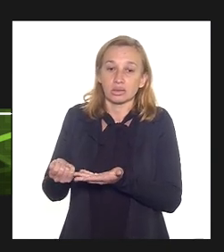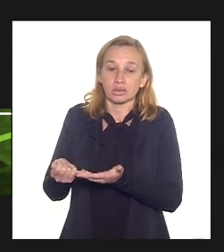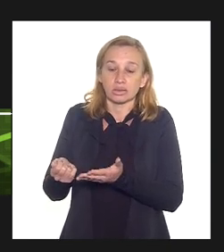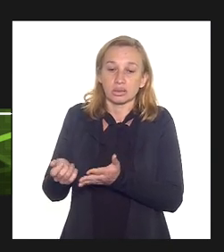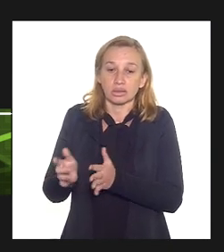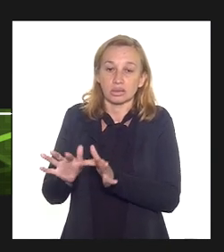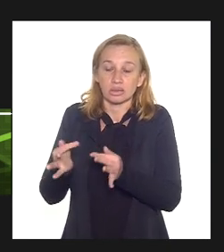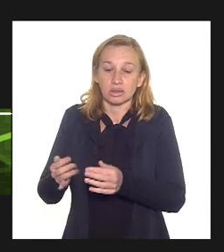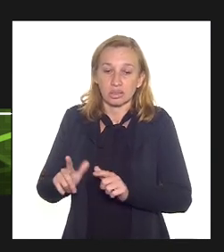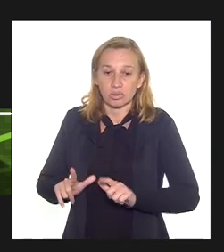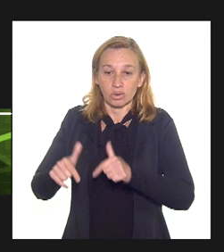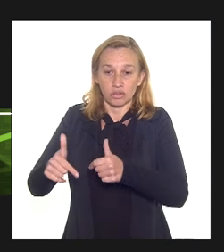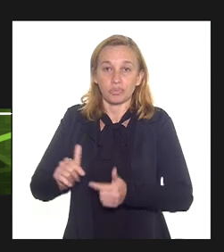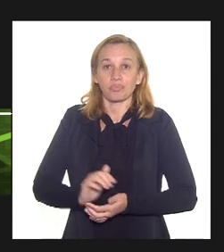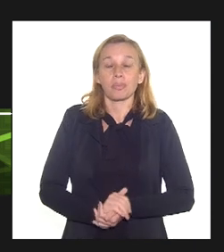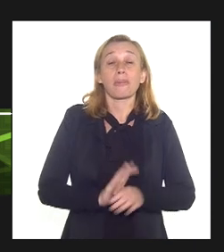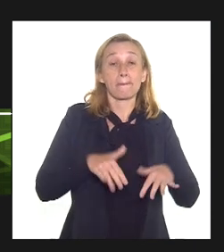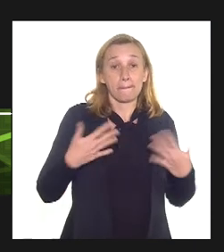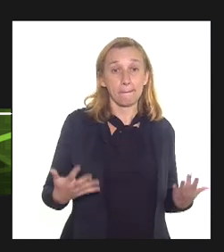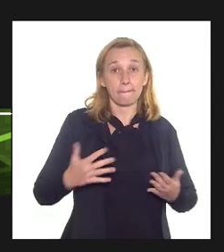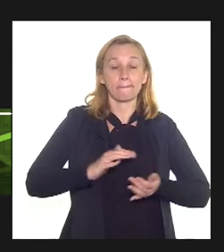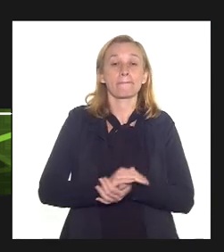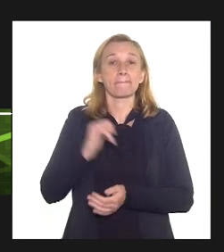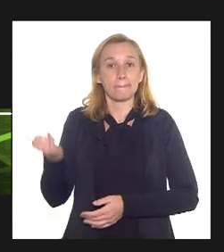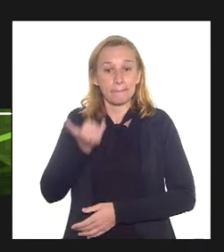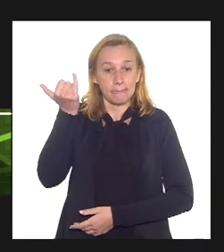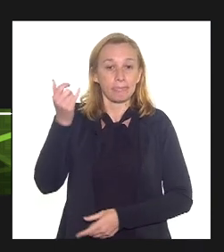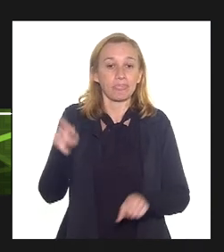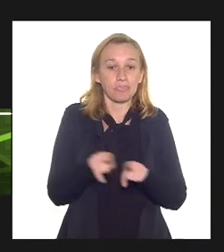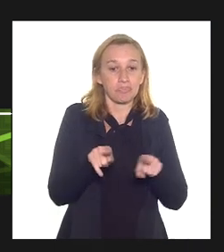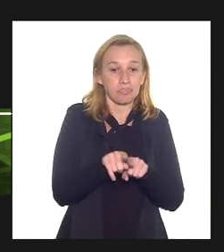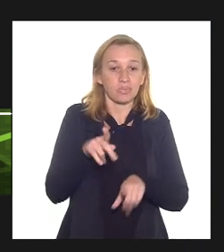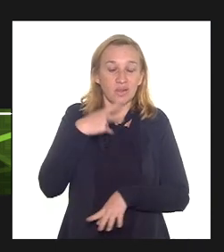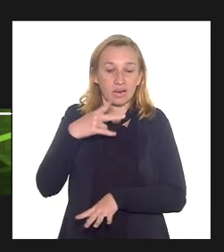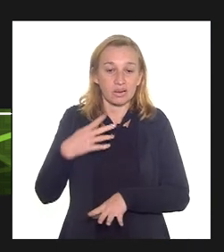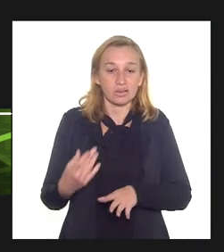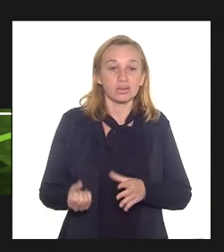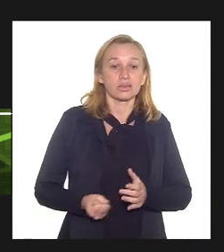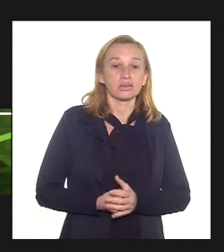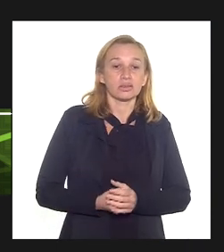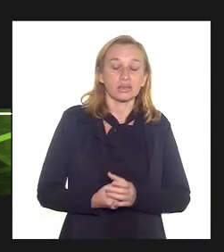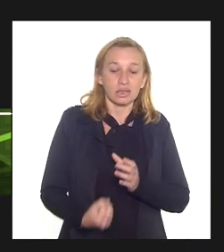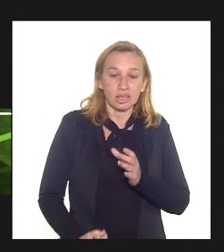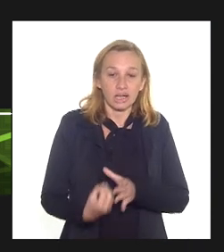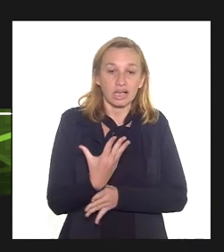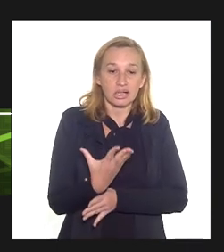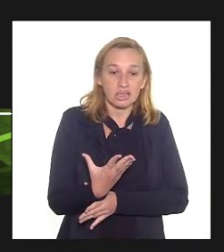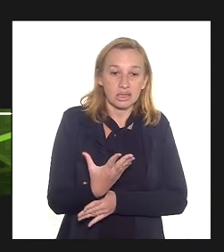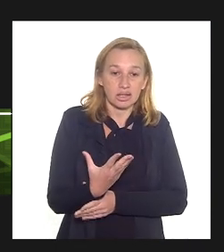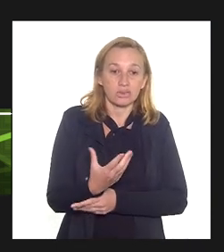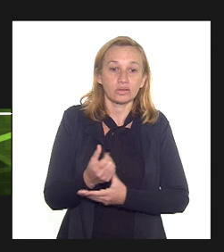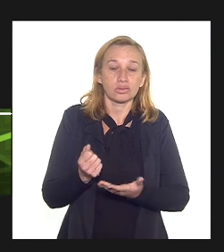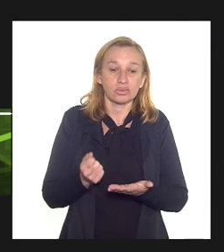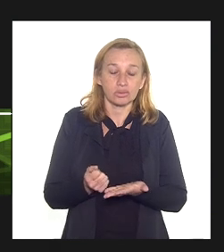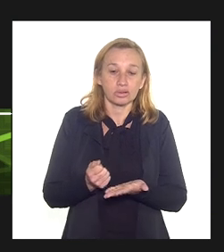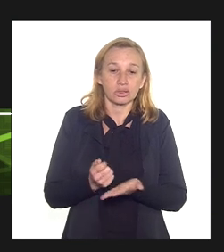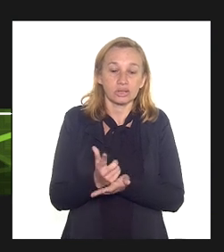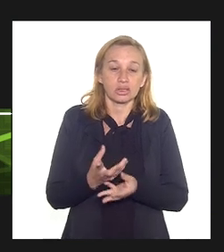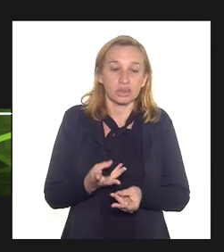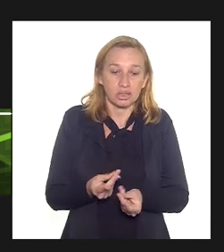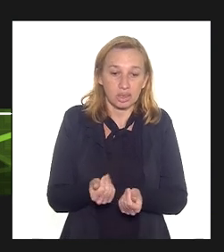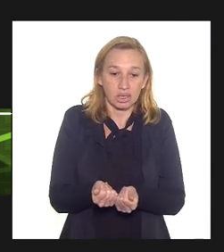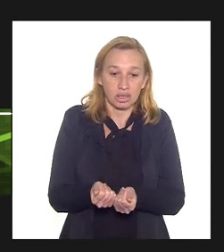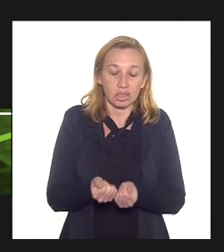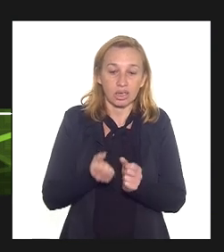daquele ativo. Então é importante também mencionar que a construção desses ativos ela leva alguns anos aqui a gente